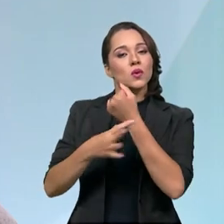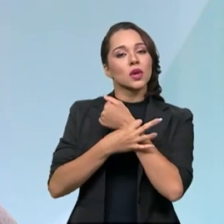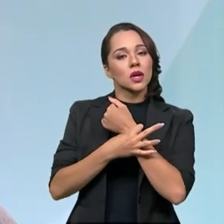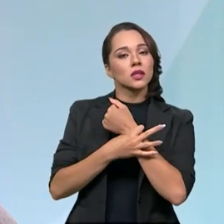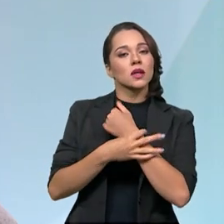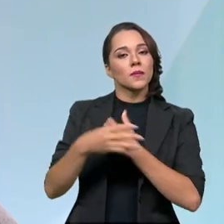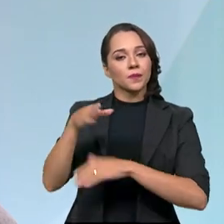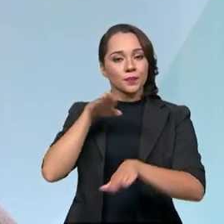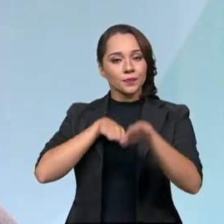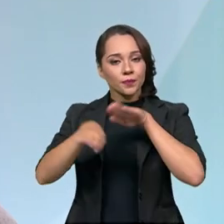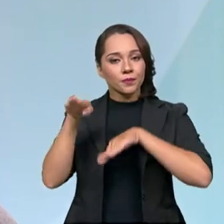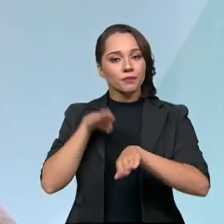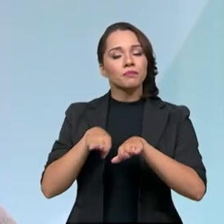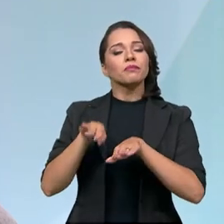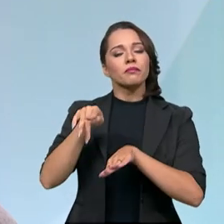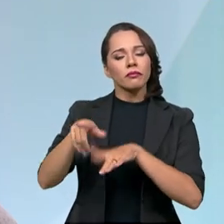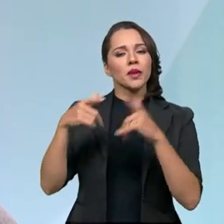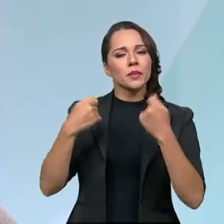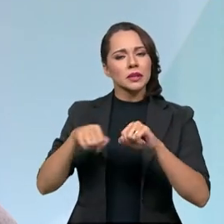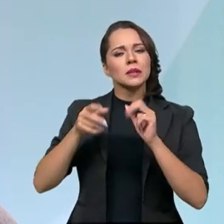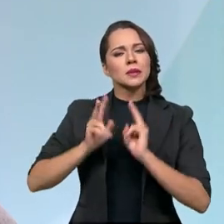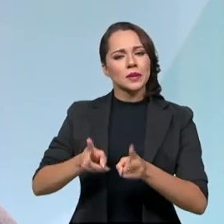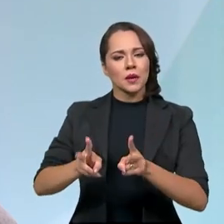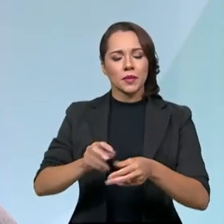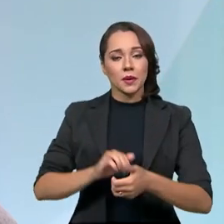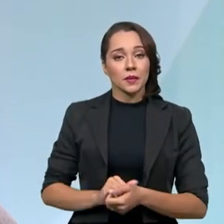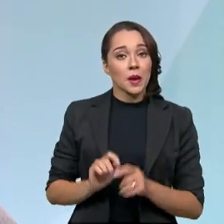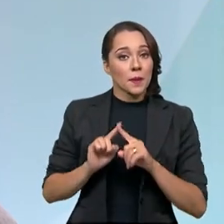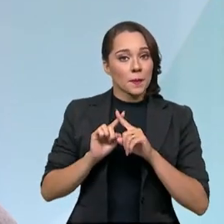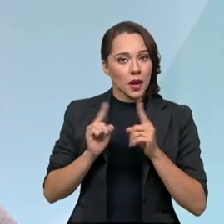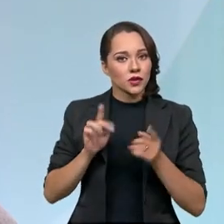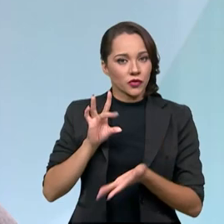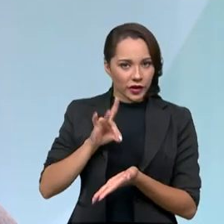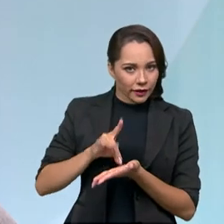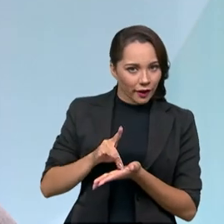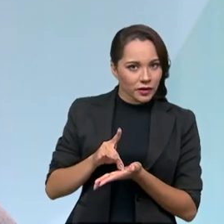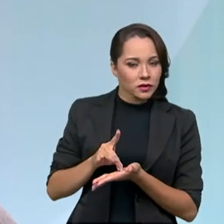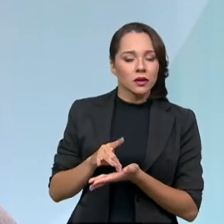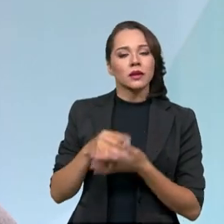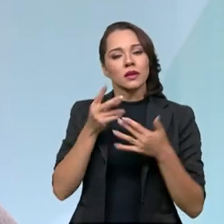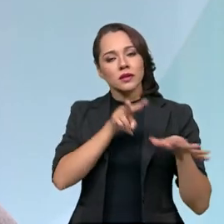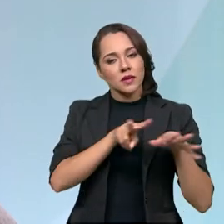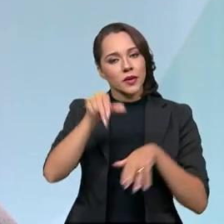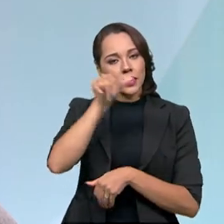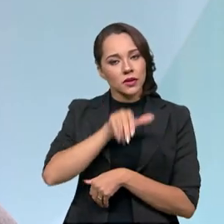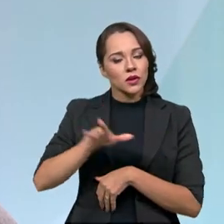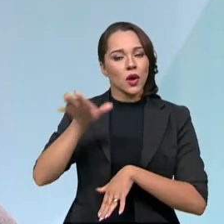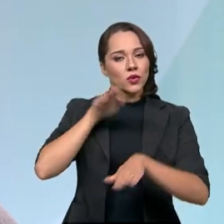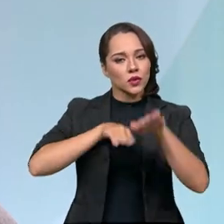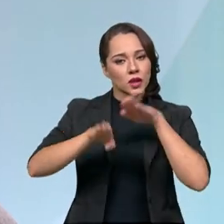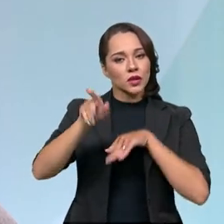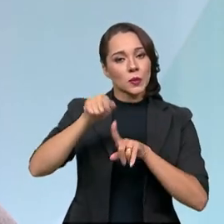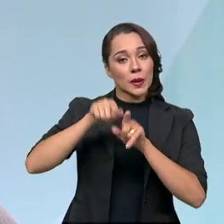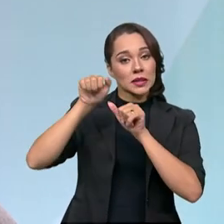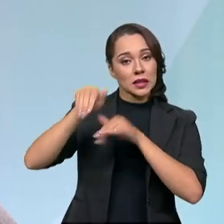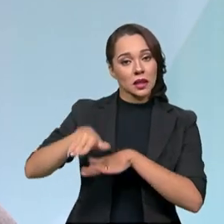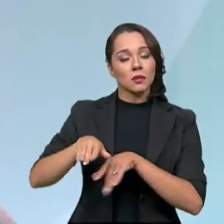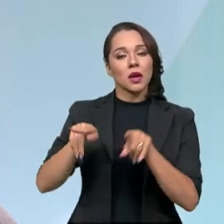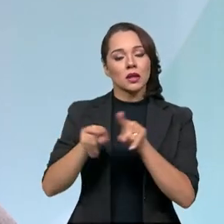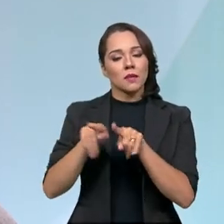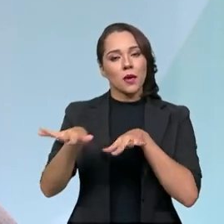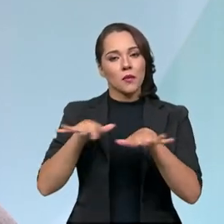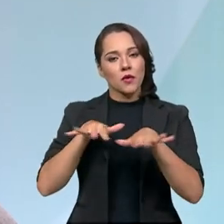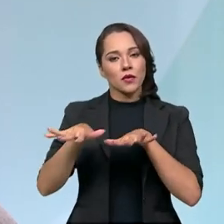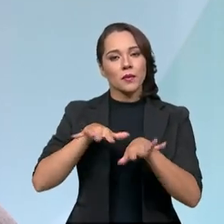trânsito. E, as ações têm que ser continuadas. Mas, de fato, tanto a Semana Nacional de Trânsito, que ocorre em setembro, quanto o